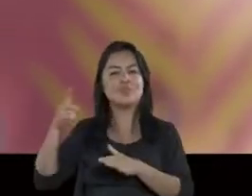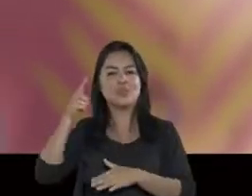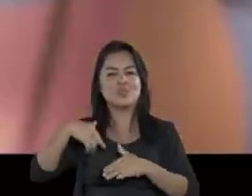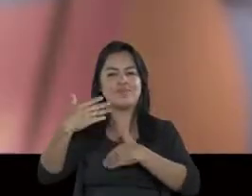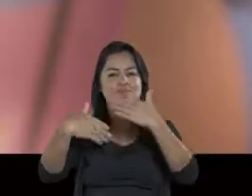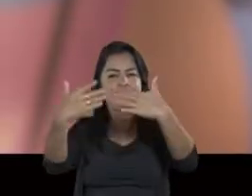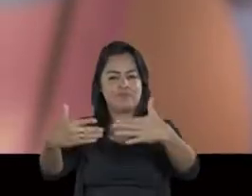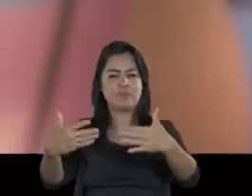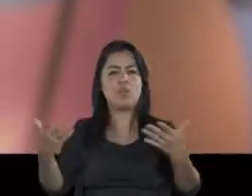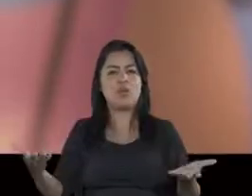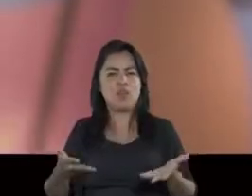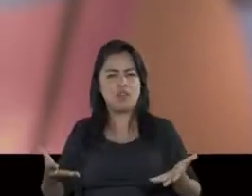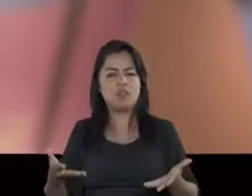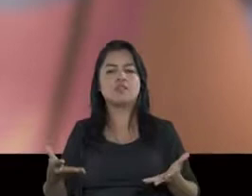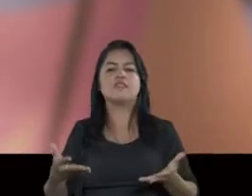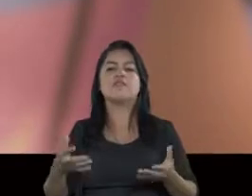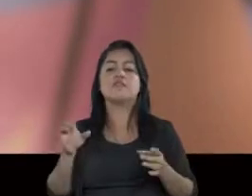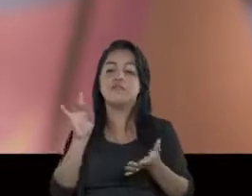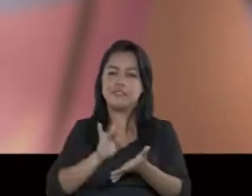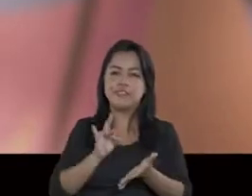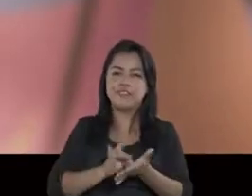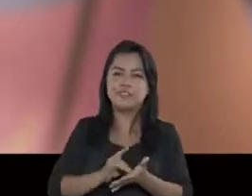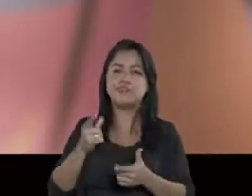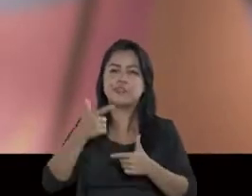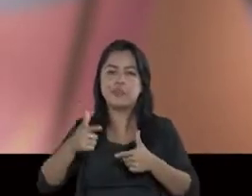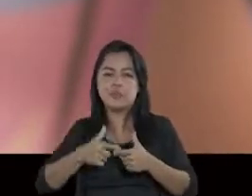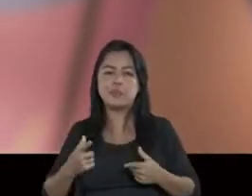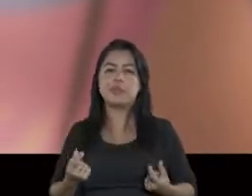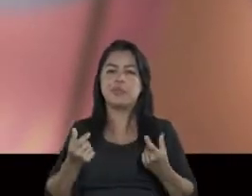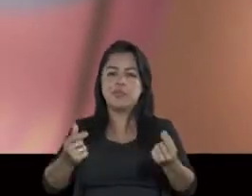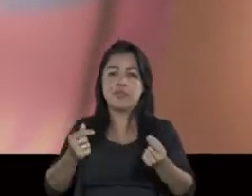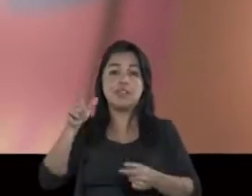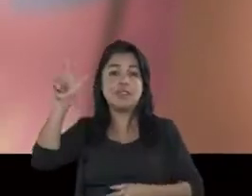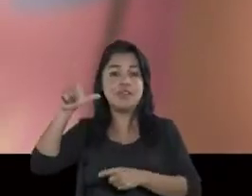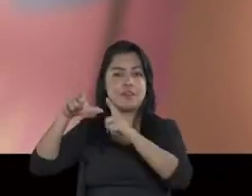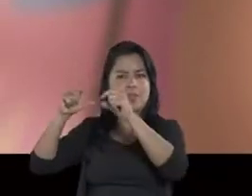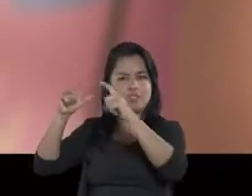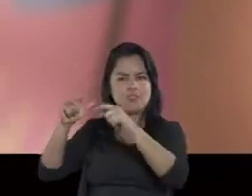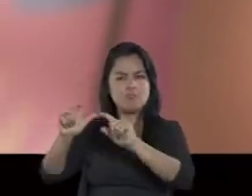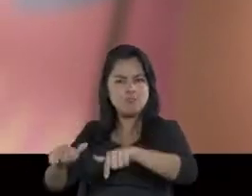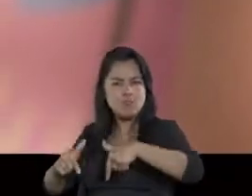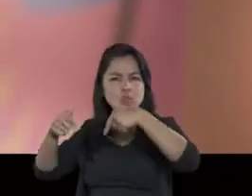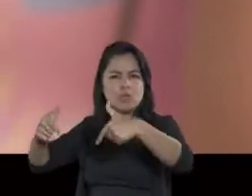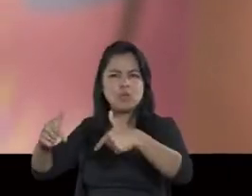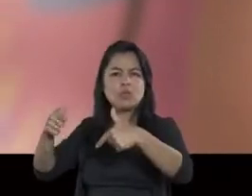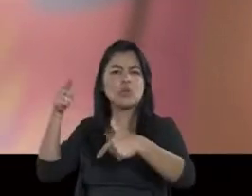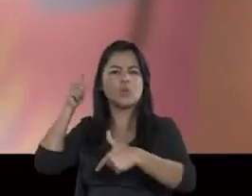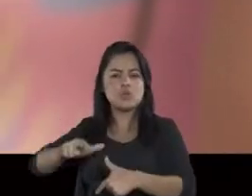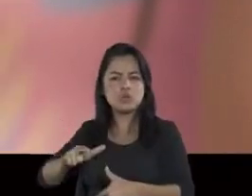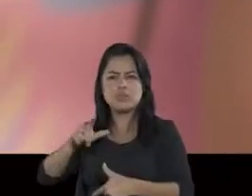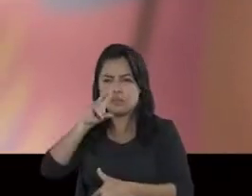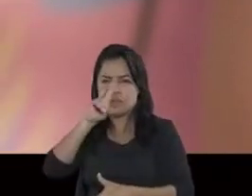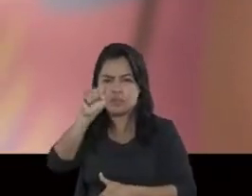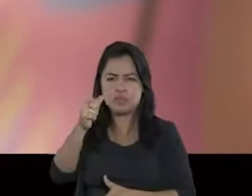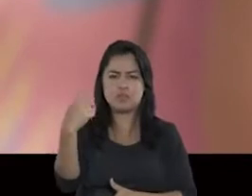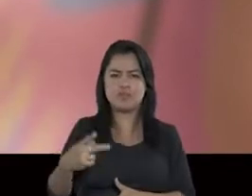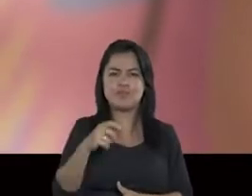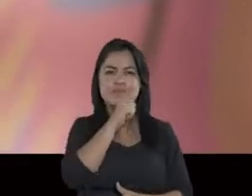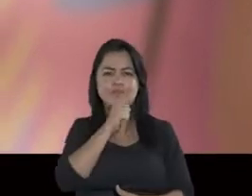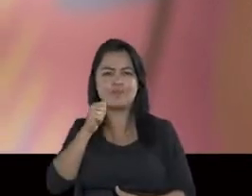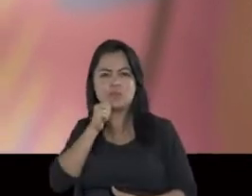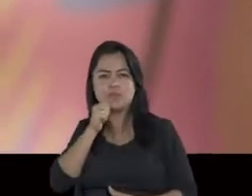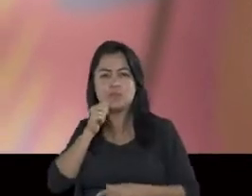mais longe. Estamos vivendo uma crise econômica. Em Brasília, eu vou seguir lutando para defender e fortalecer Macapá,